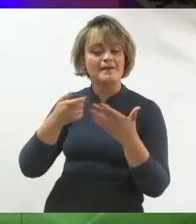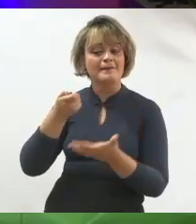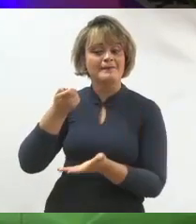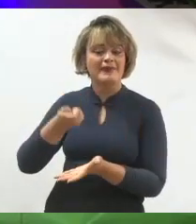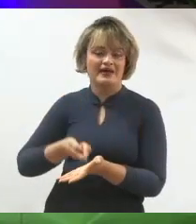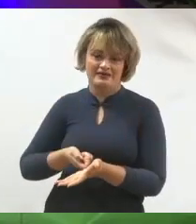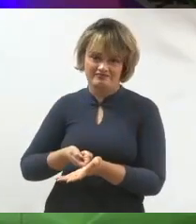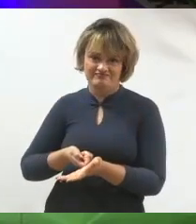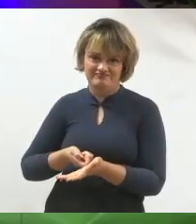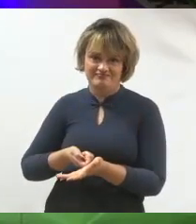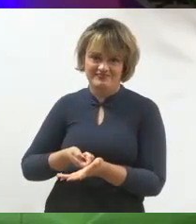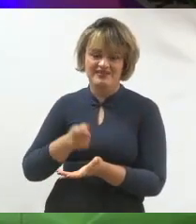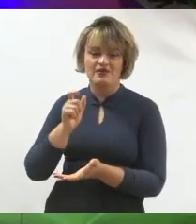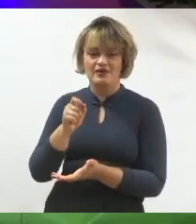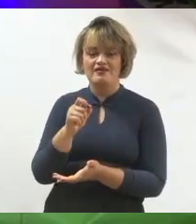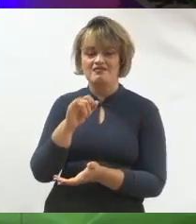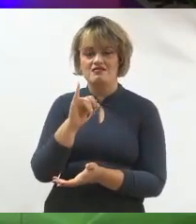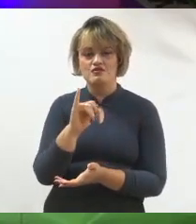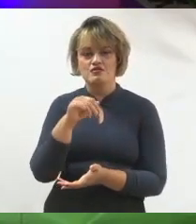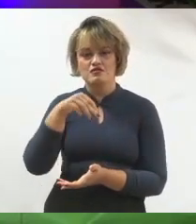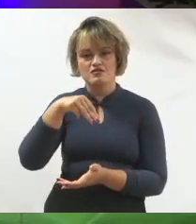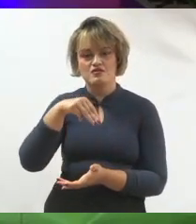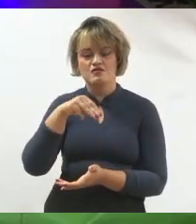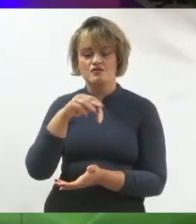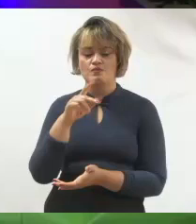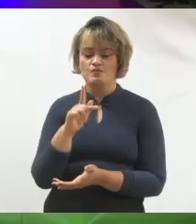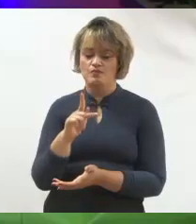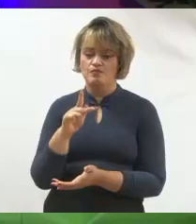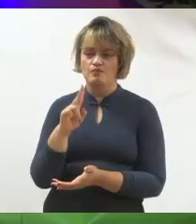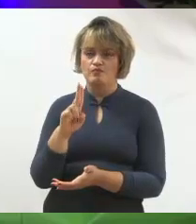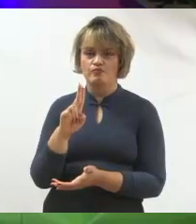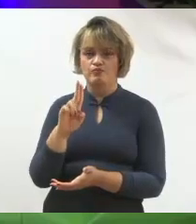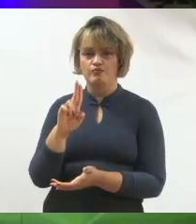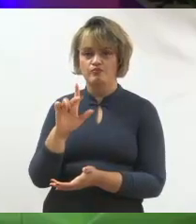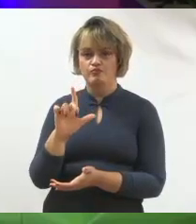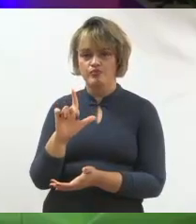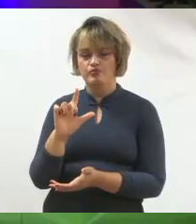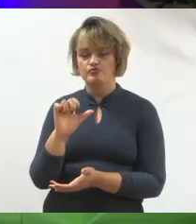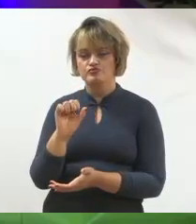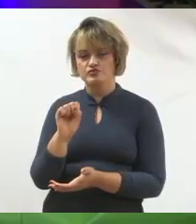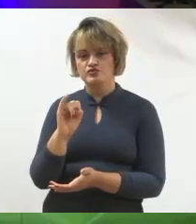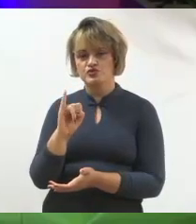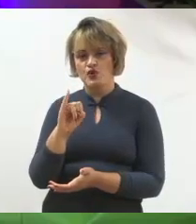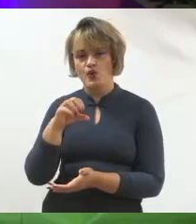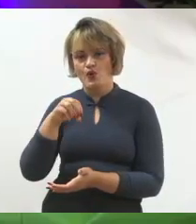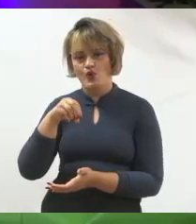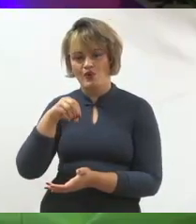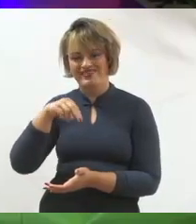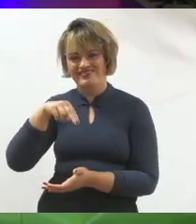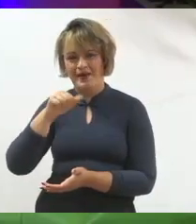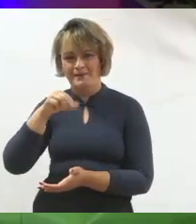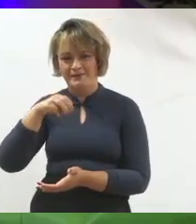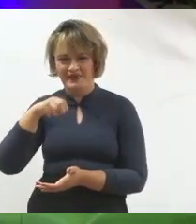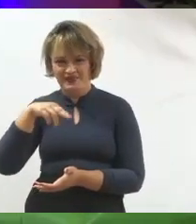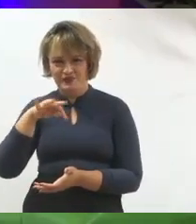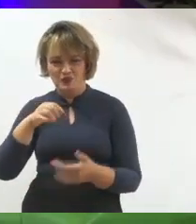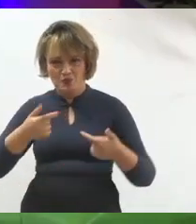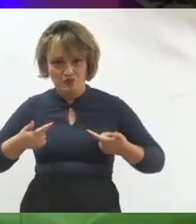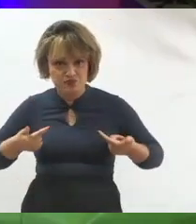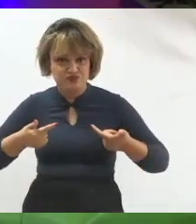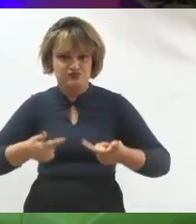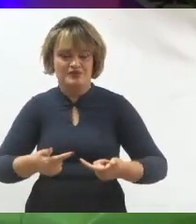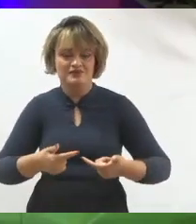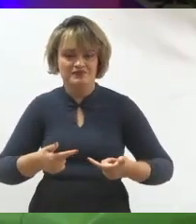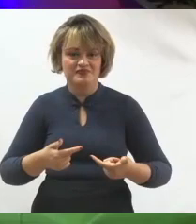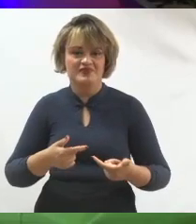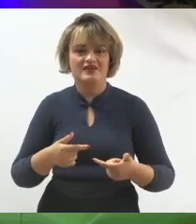Que a gente chama de impulsionamento. E o impulsionamento, aquele botãozinho do patrocinar, aquele que quando a gente fala que